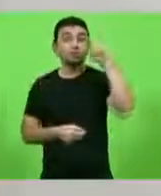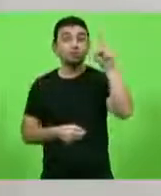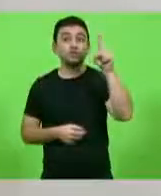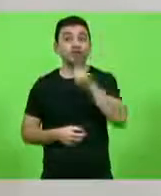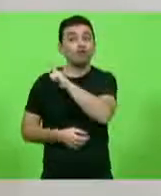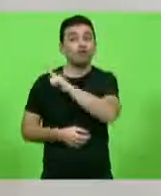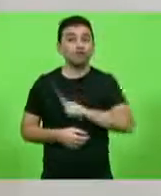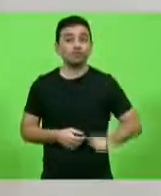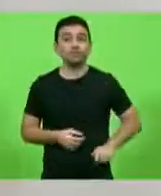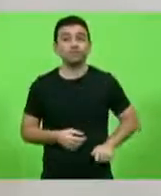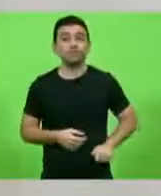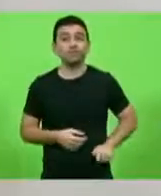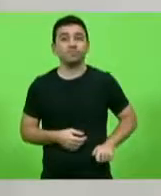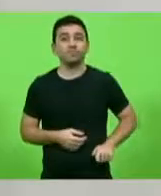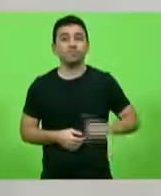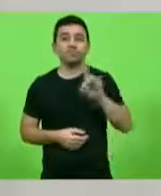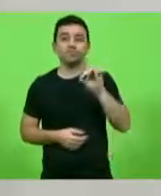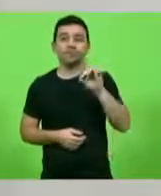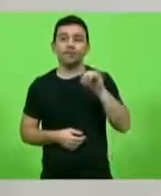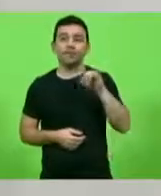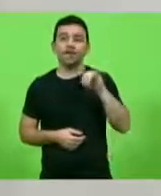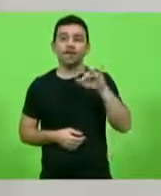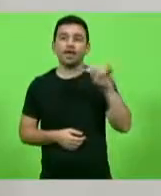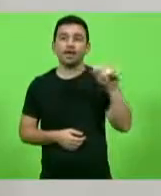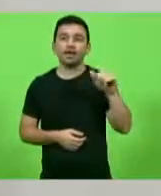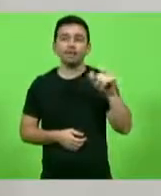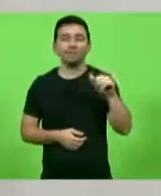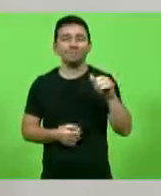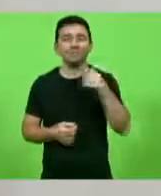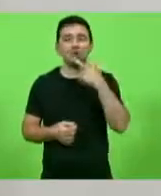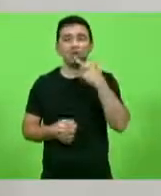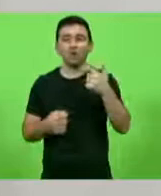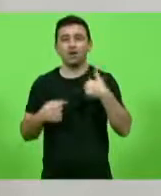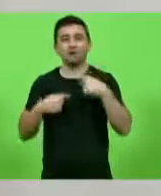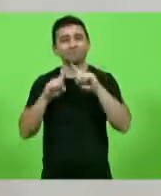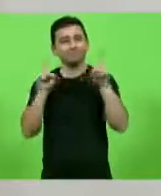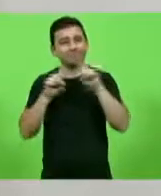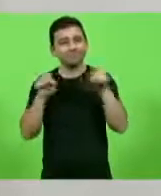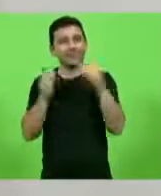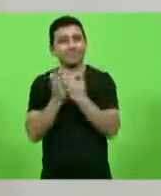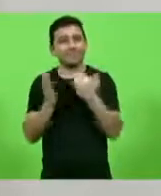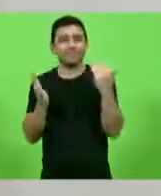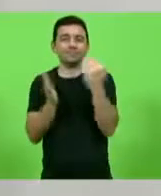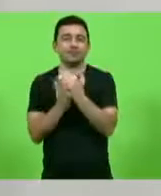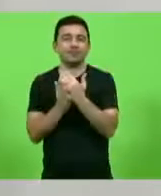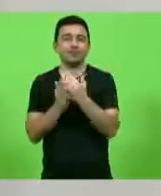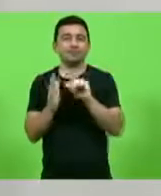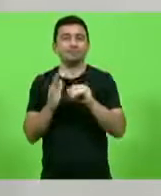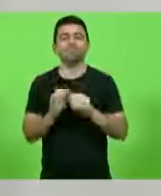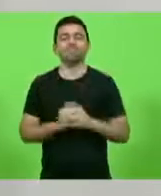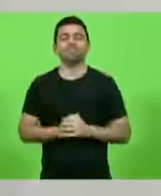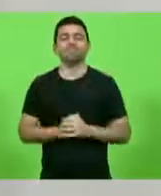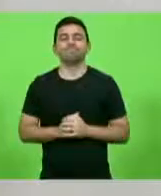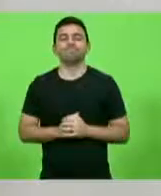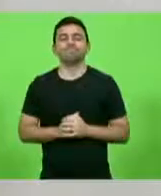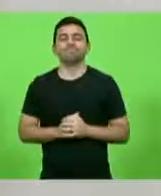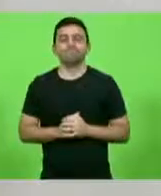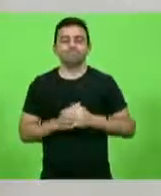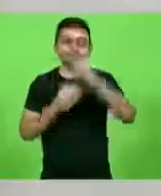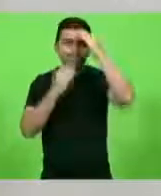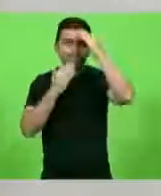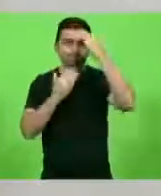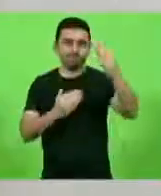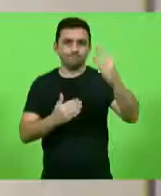governadora Daniela me deu mais motivos para queixa do que o Moisés nos três primeiros meses de governo. É isso. Muito obrigada.